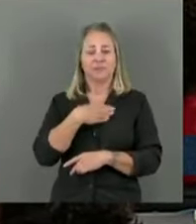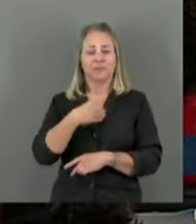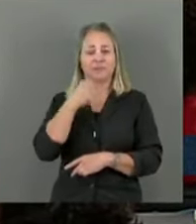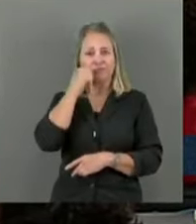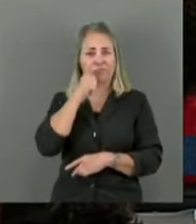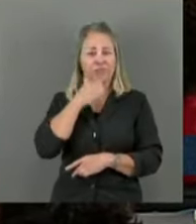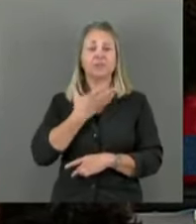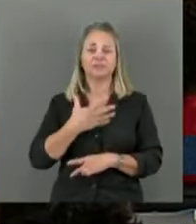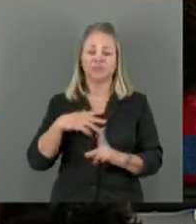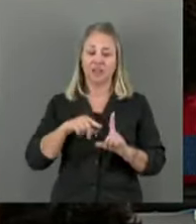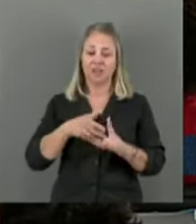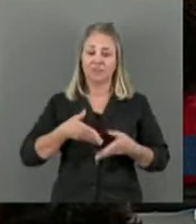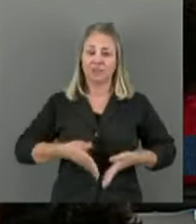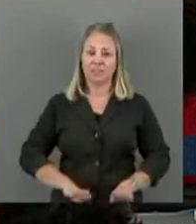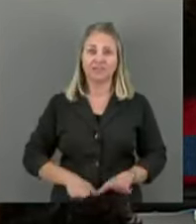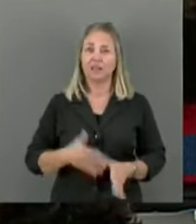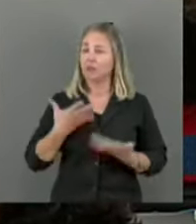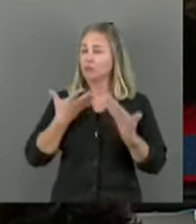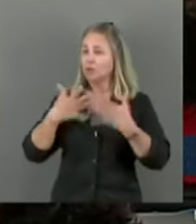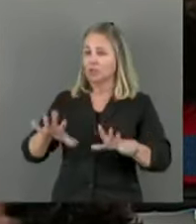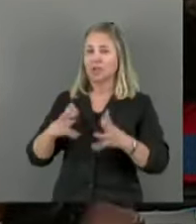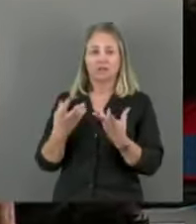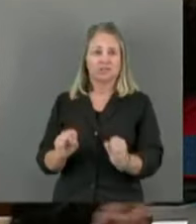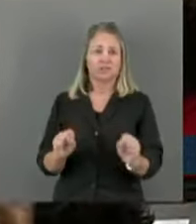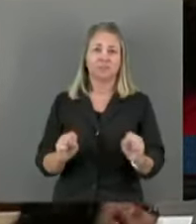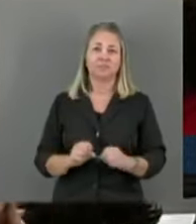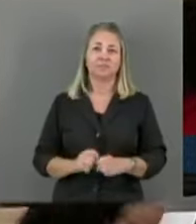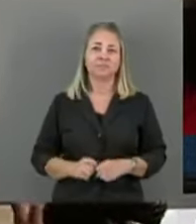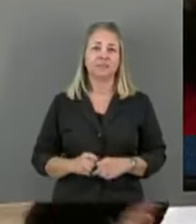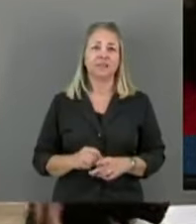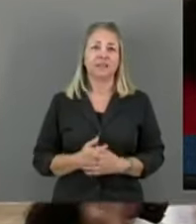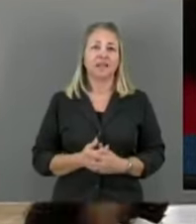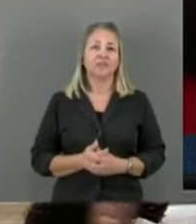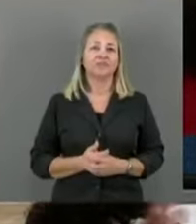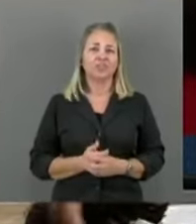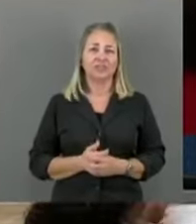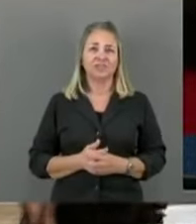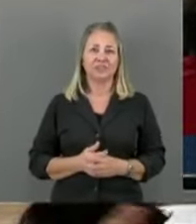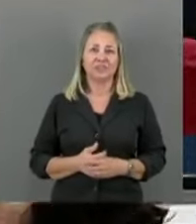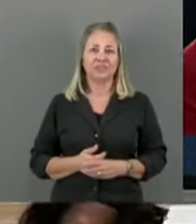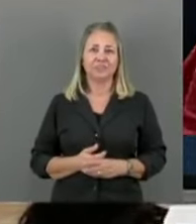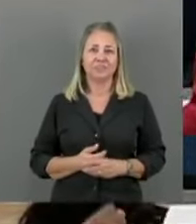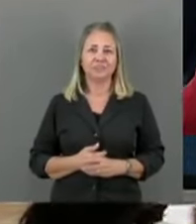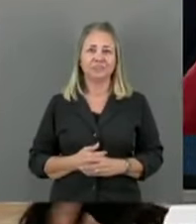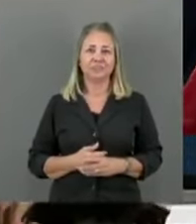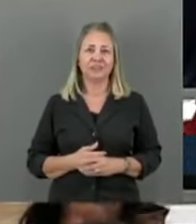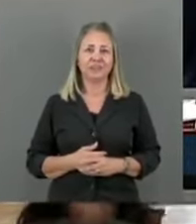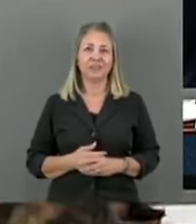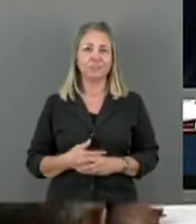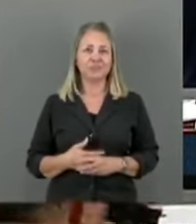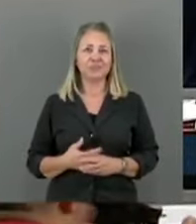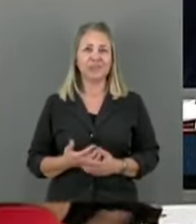eu me recuso a receber isso aí. Ok, a função do ministro está dada. Em nome